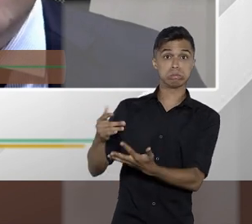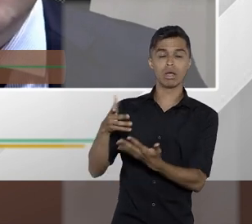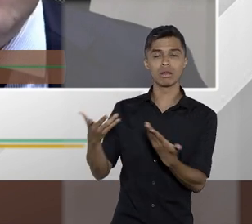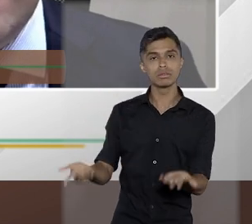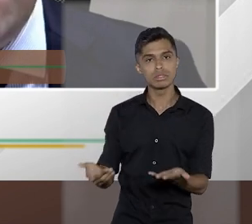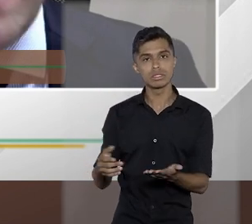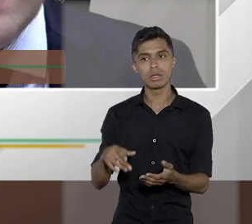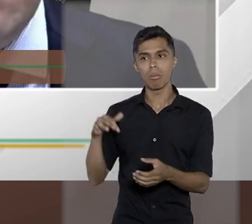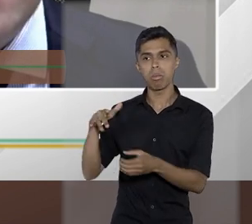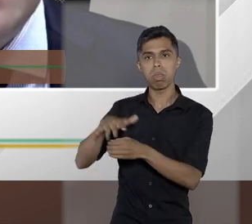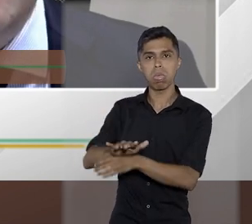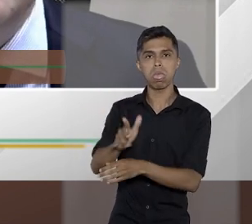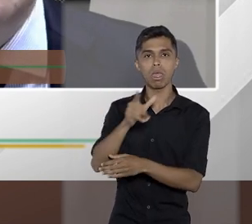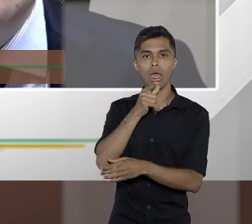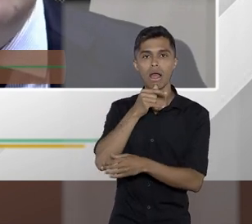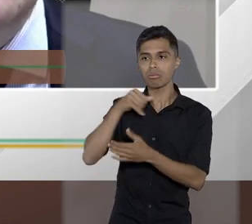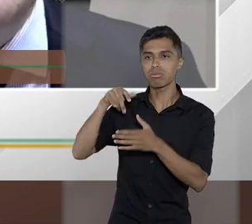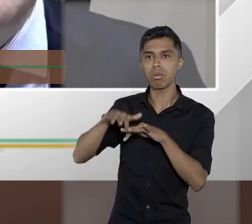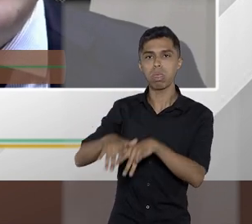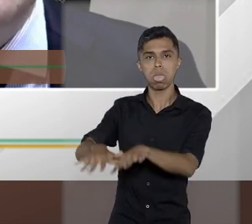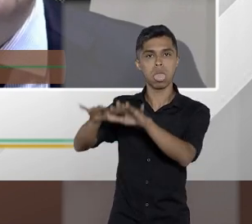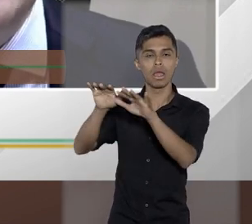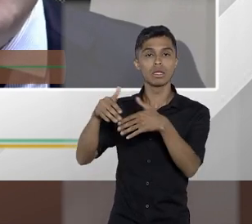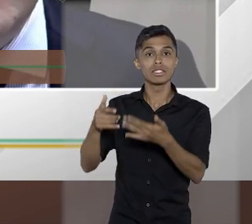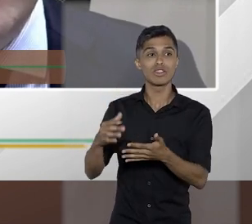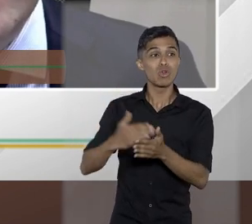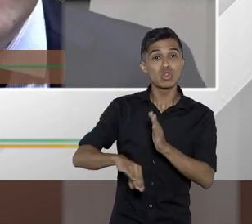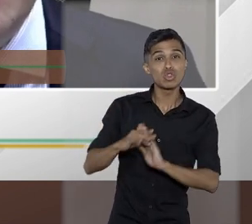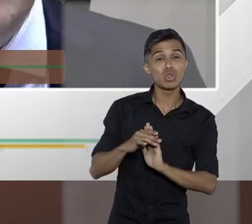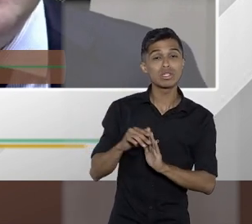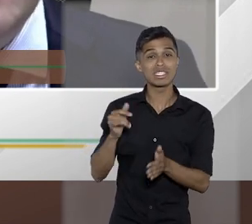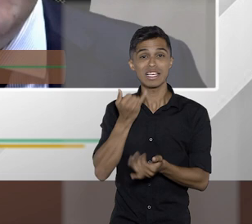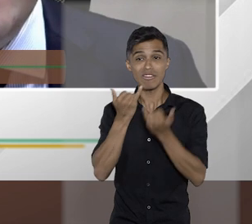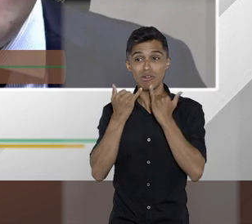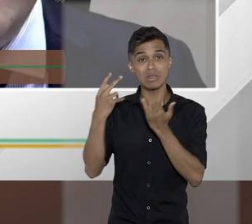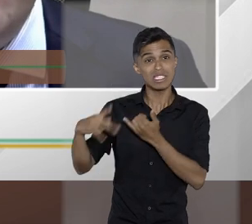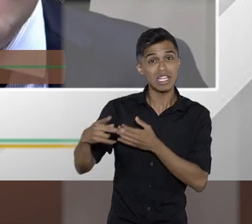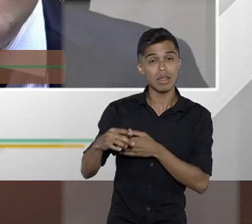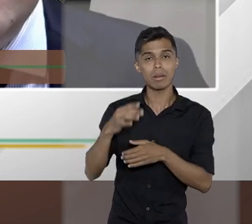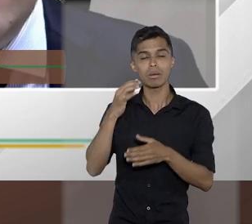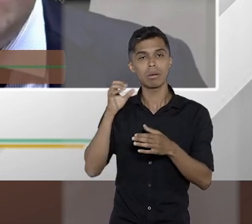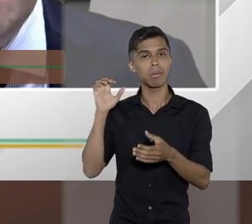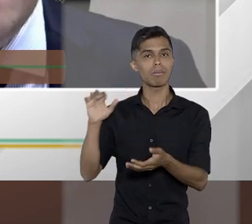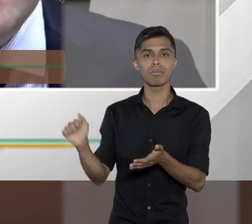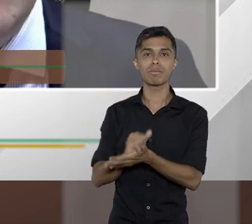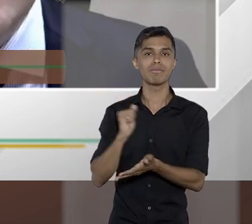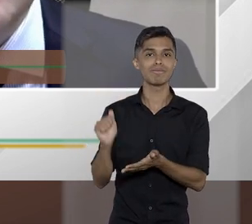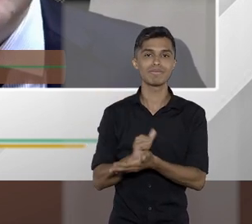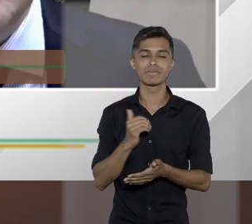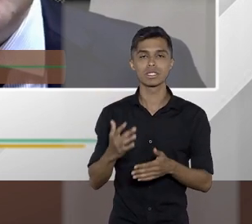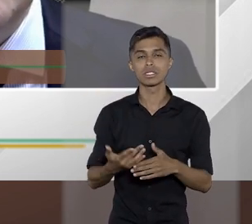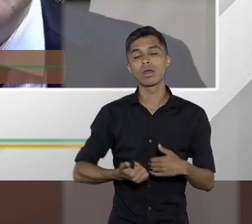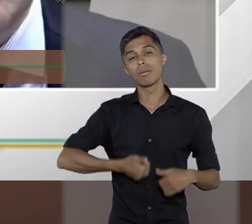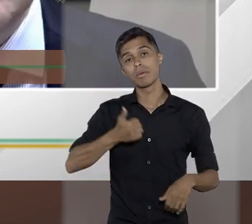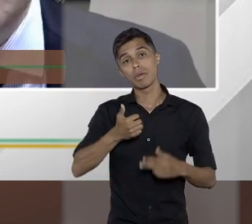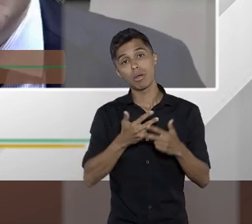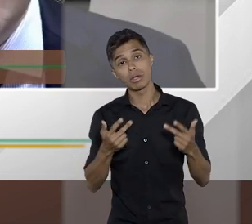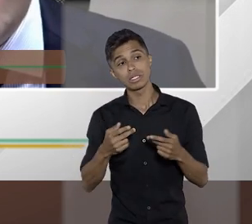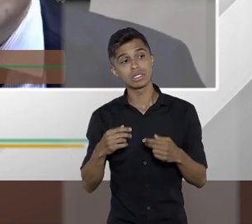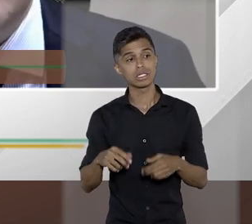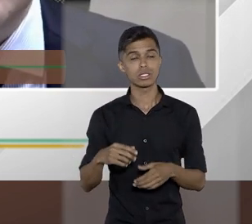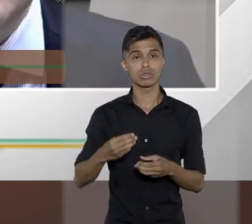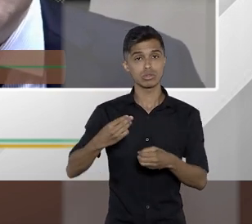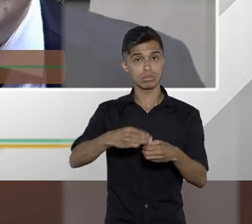enchente, você vai apagar praticamente todo o banco de dados físico que o município tem. Então a primeira coisa que os